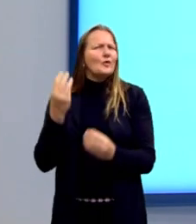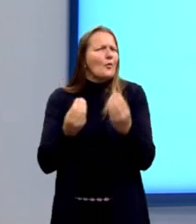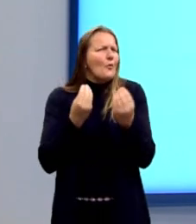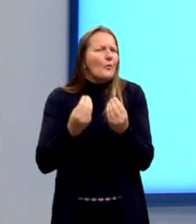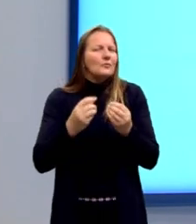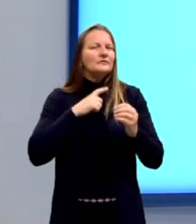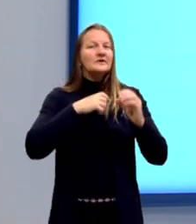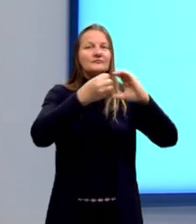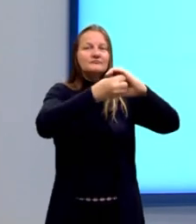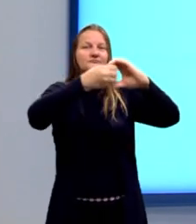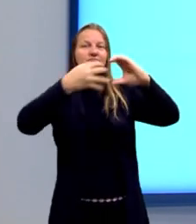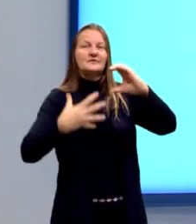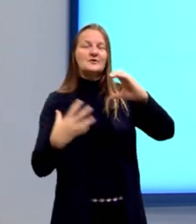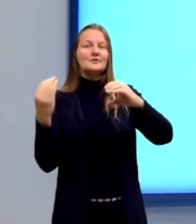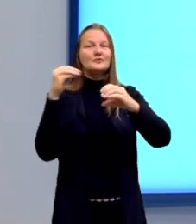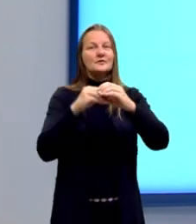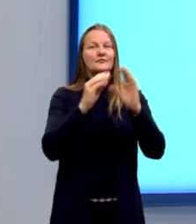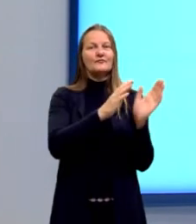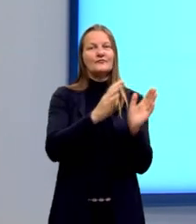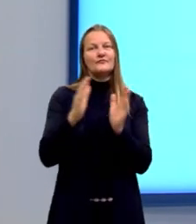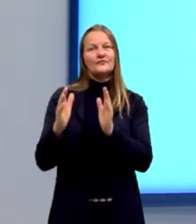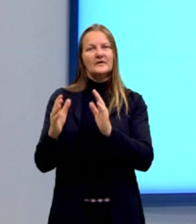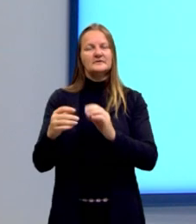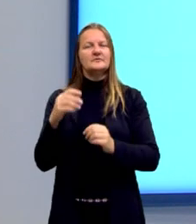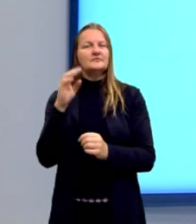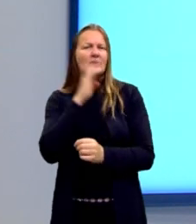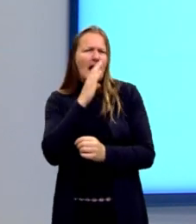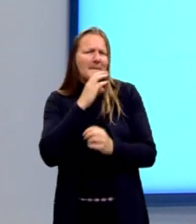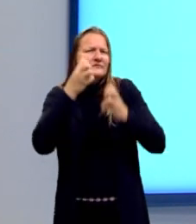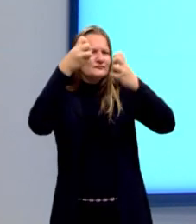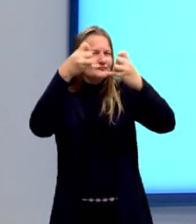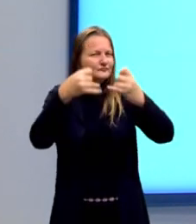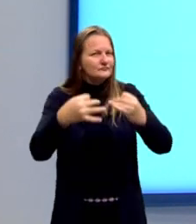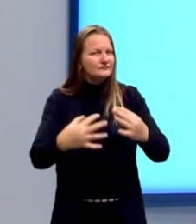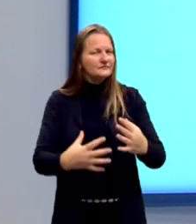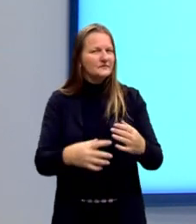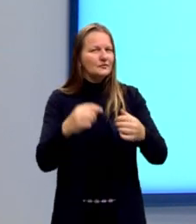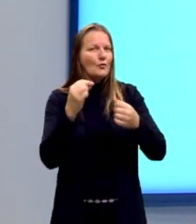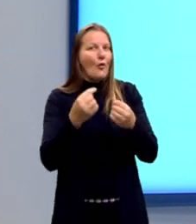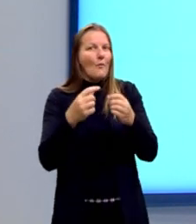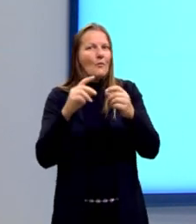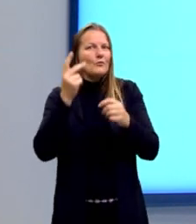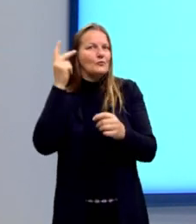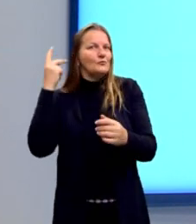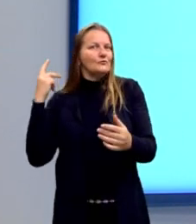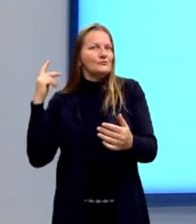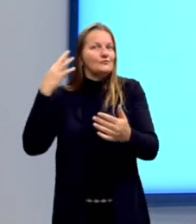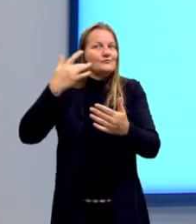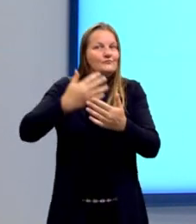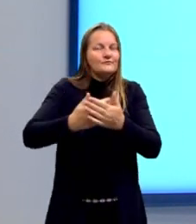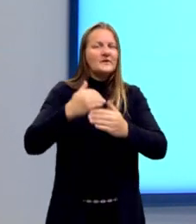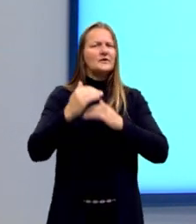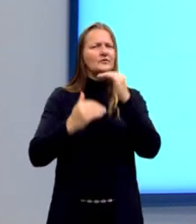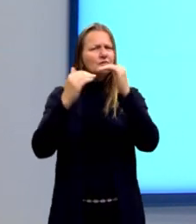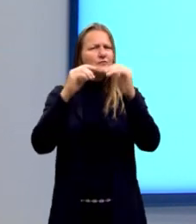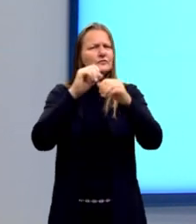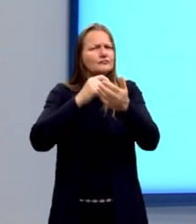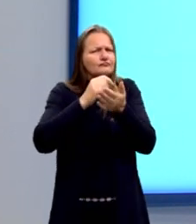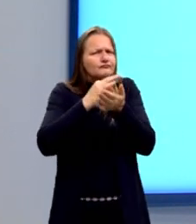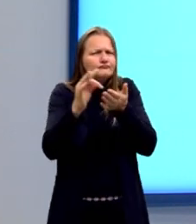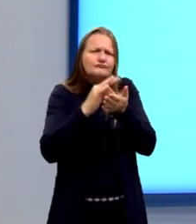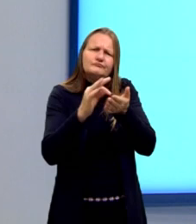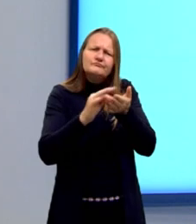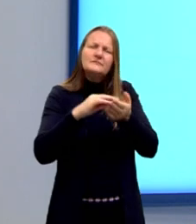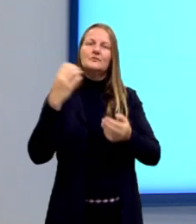tem dentro? Rapidamente, só para a gente poder se localizar. O desenvolvimento de teorias científicas na